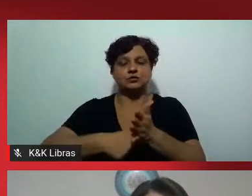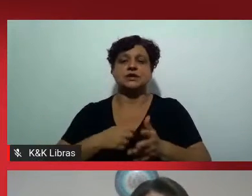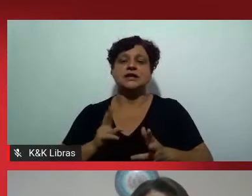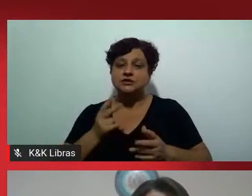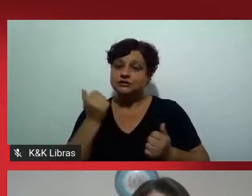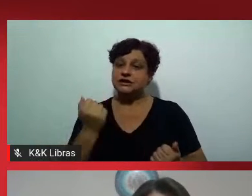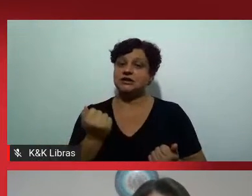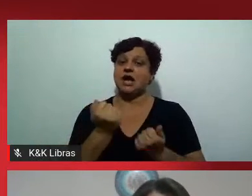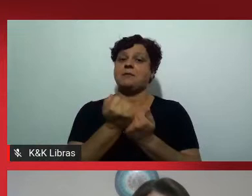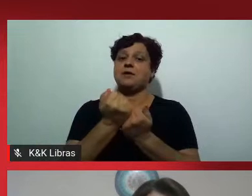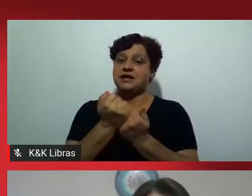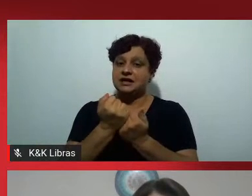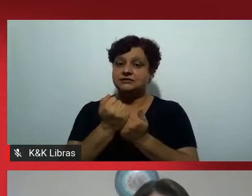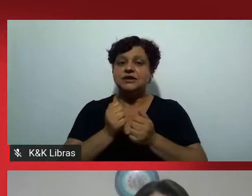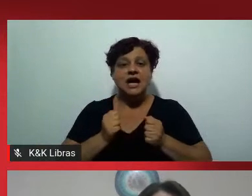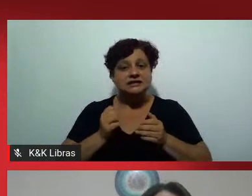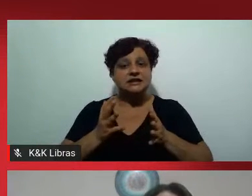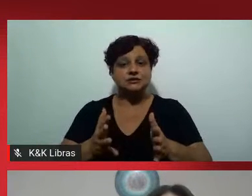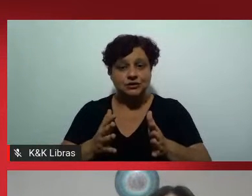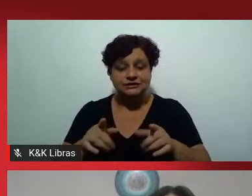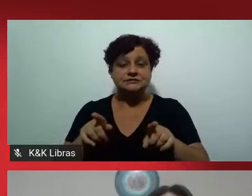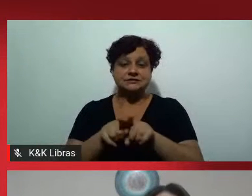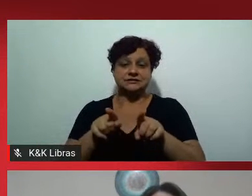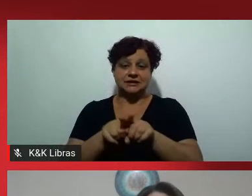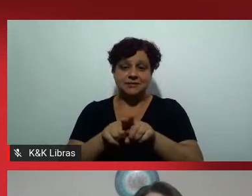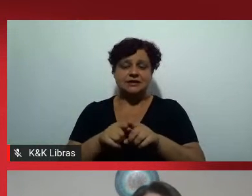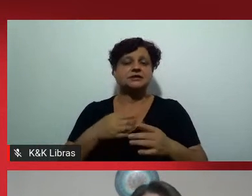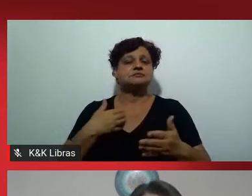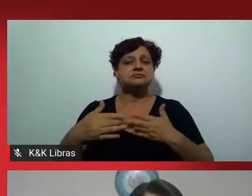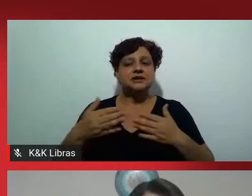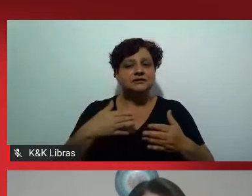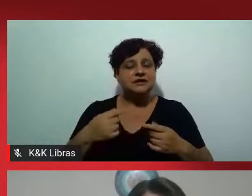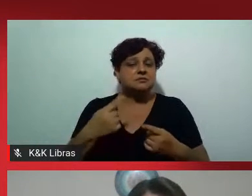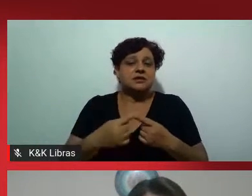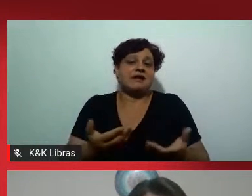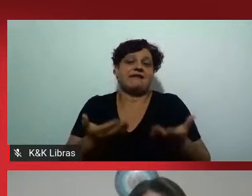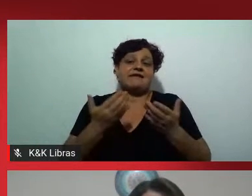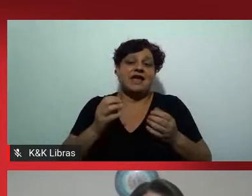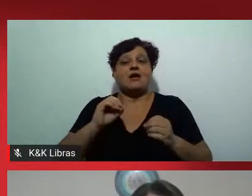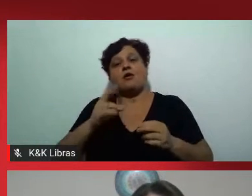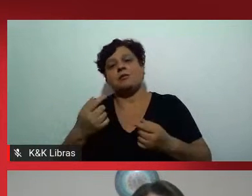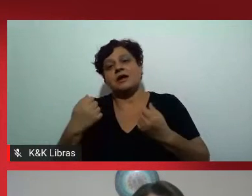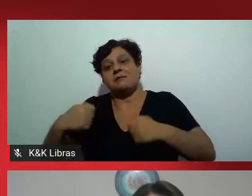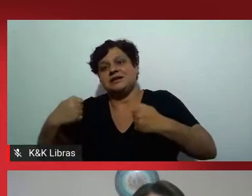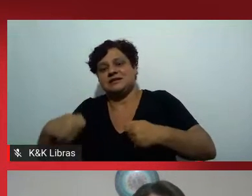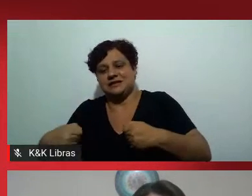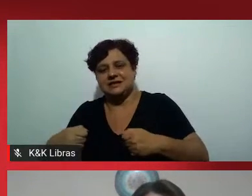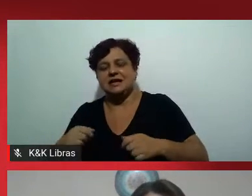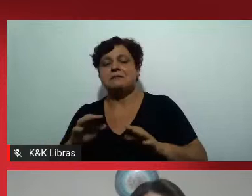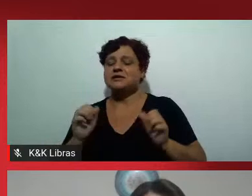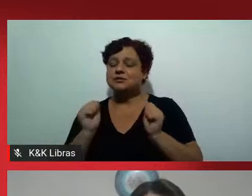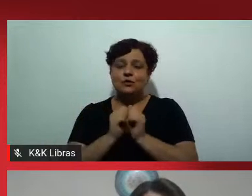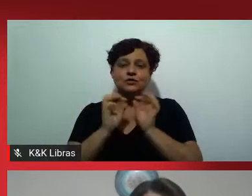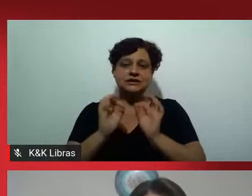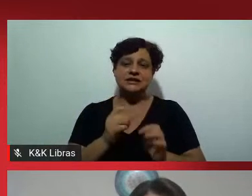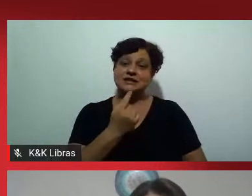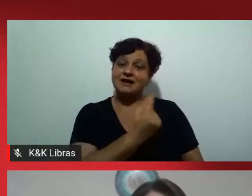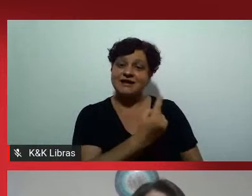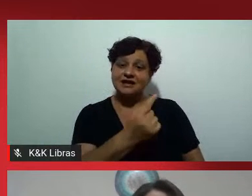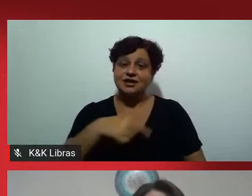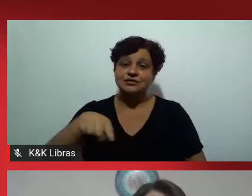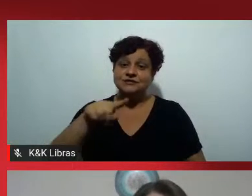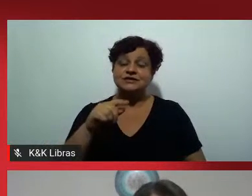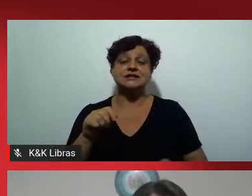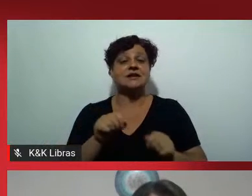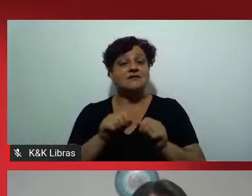apoiando as ações afirmativas seja por convicção, seja por conveniência eu tenho certeza que cada um de vocês faz